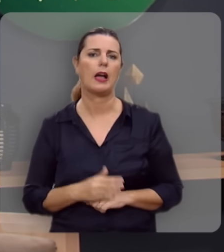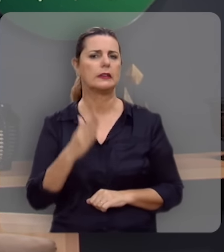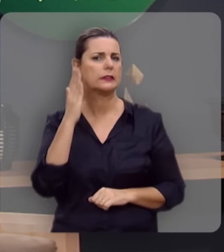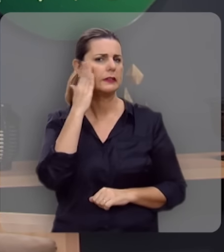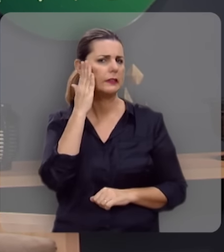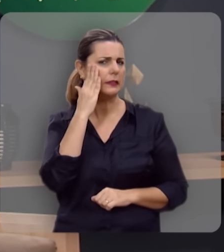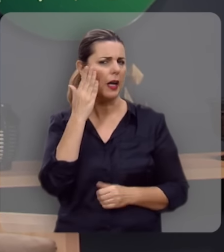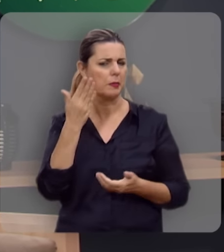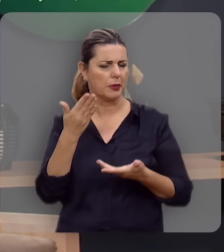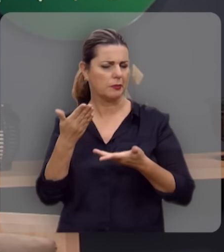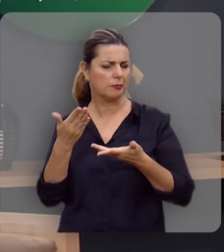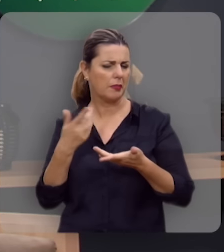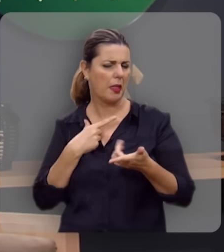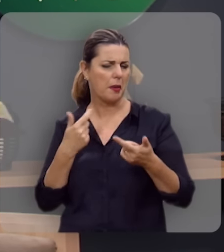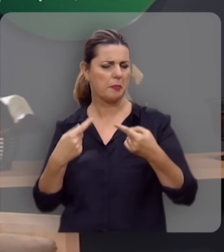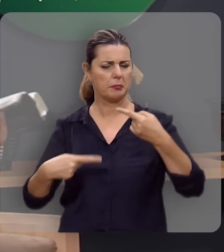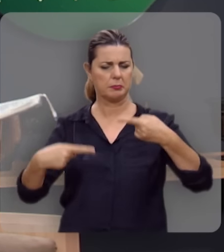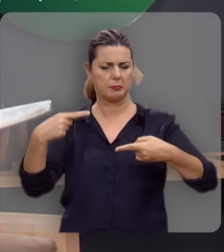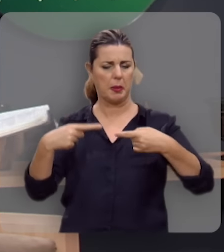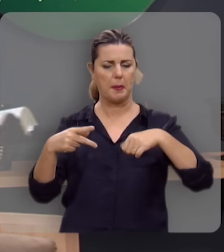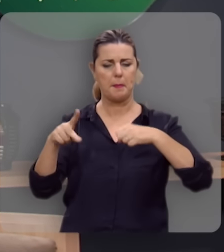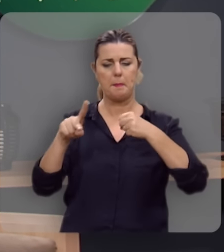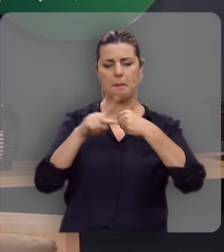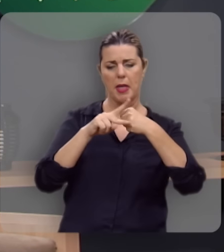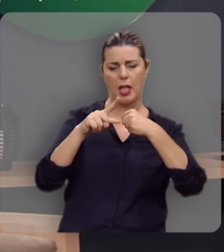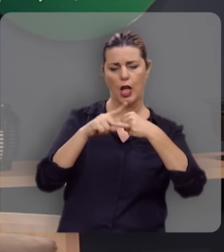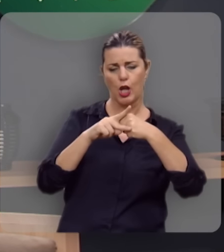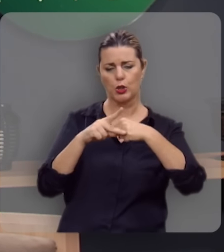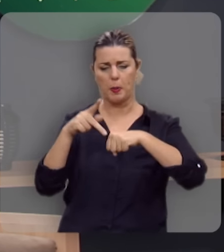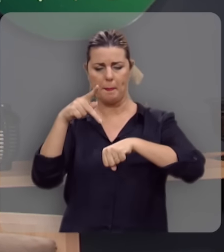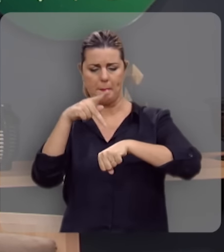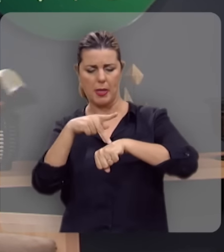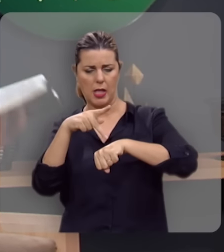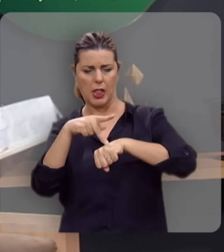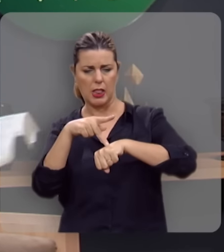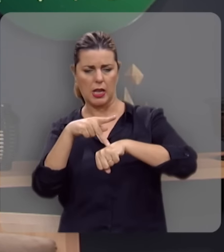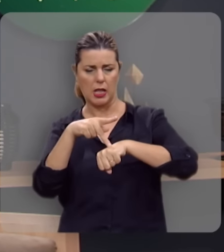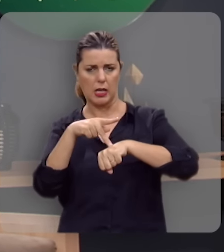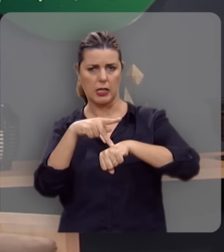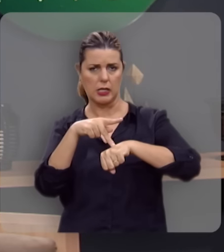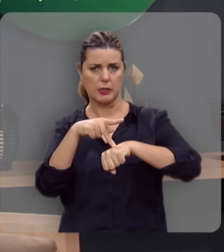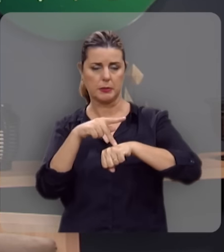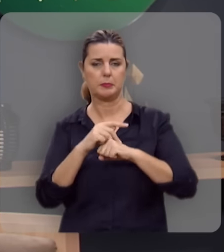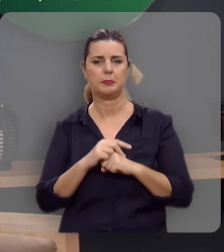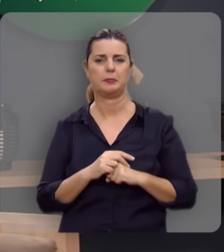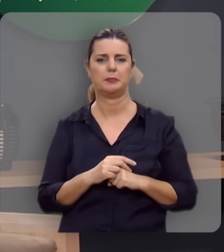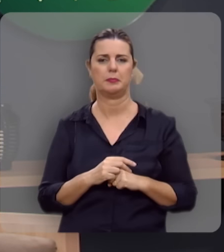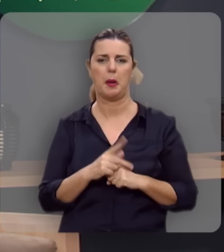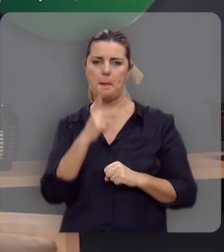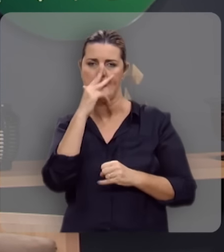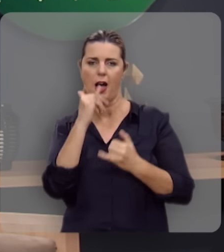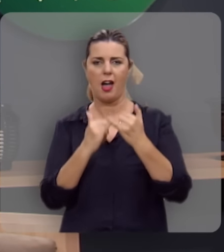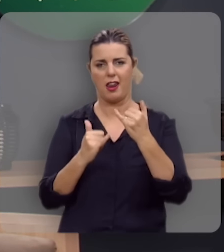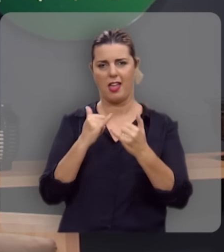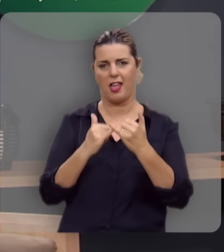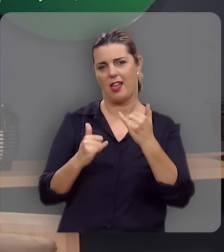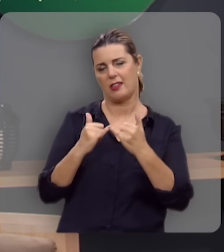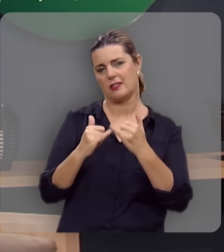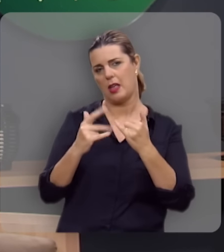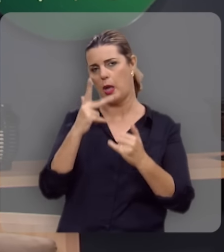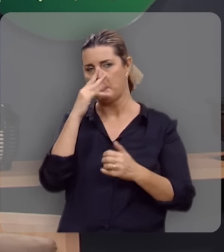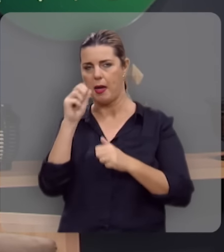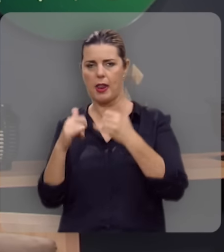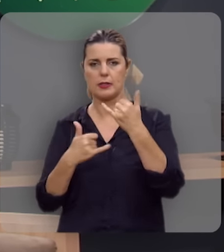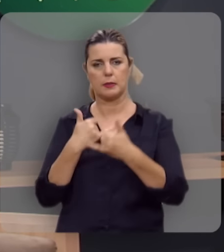Você sabe que é uma espécie de trocadilho entre Pedro e pedra, no grego, Petros e Petra. Na